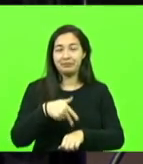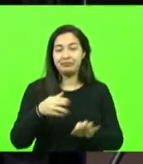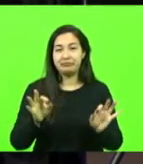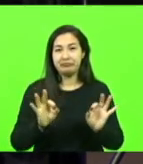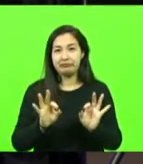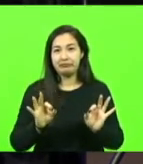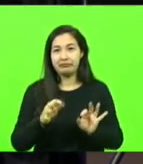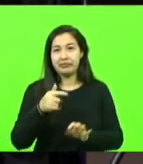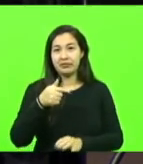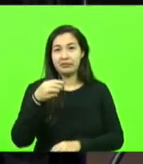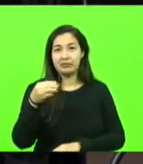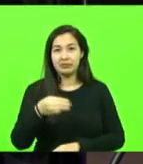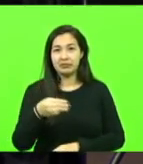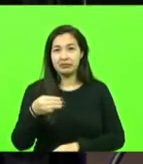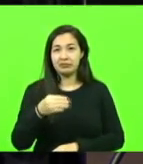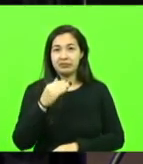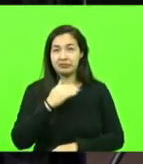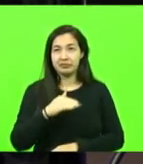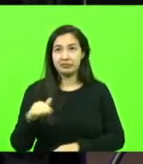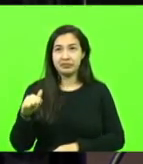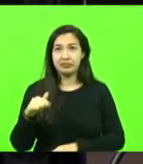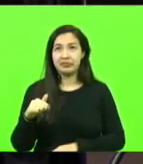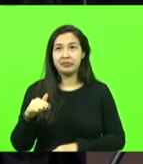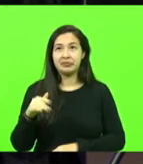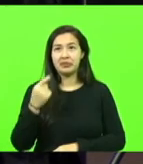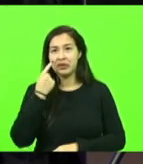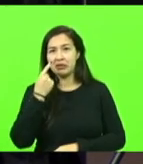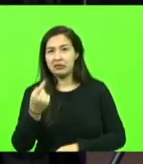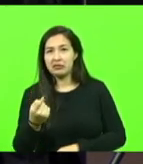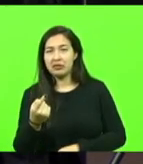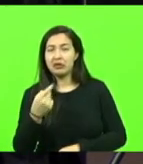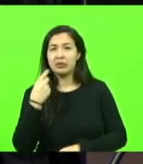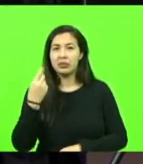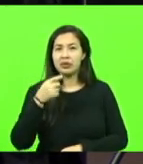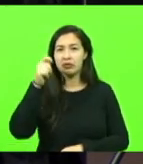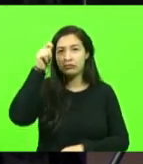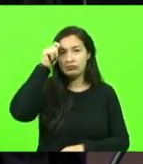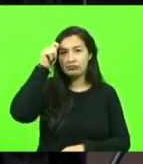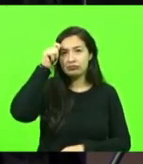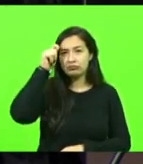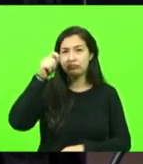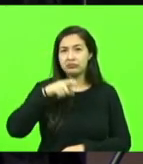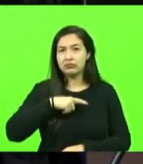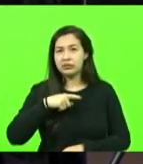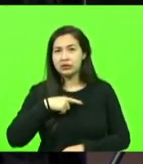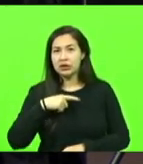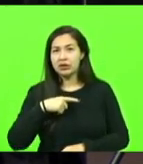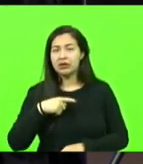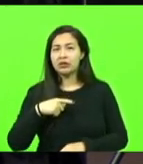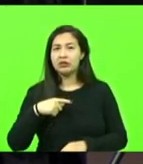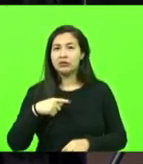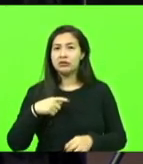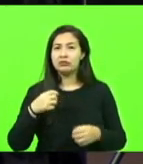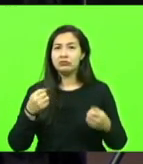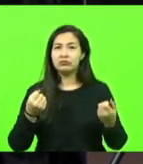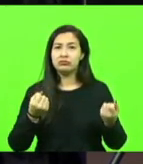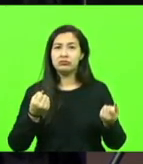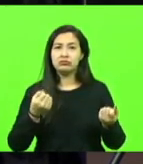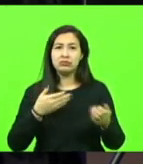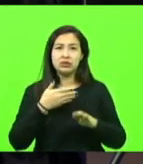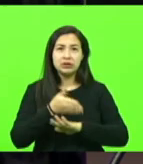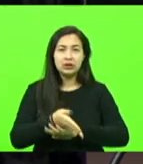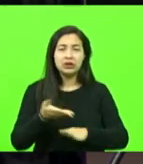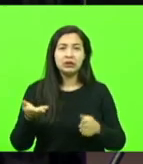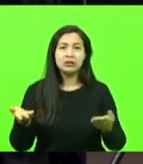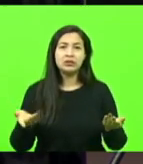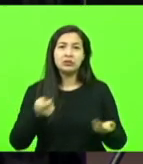e meio, deputado, eu vejo o deputado Adrianinho ali em trânsito, deputado Nazareno em trânsito, deputado João